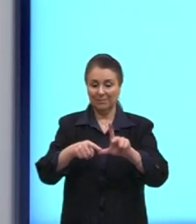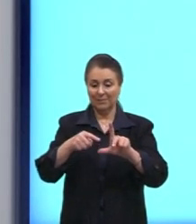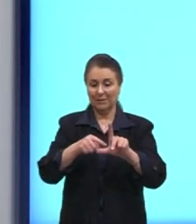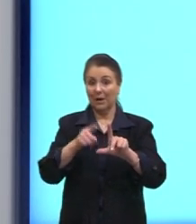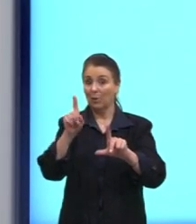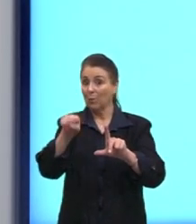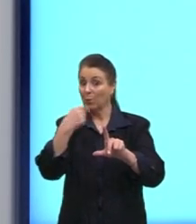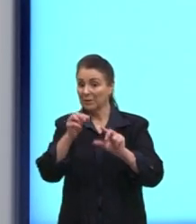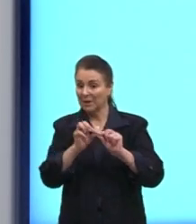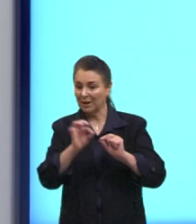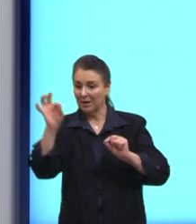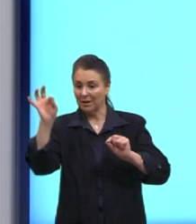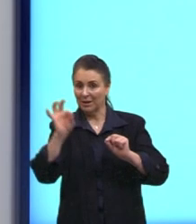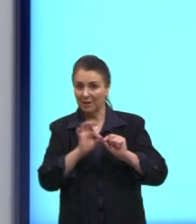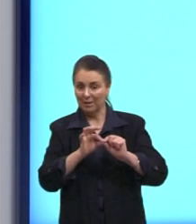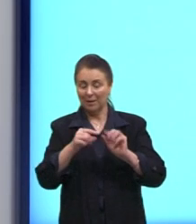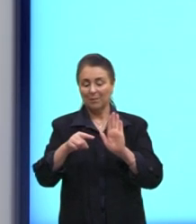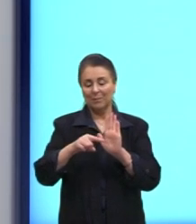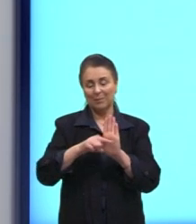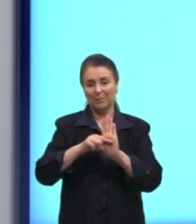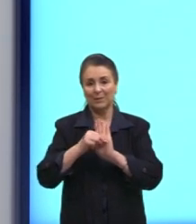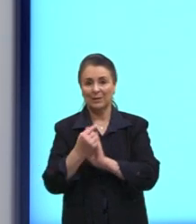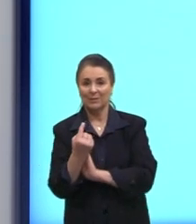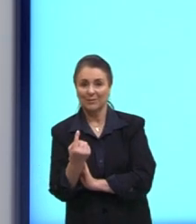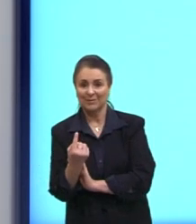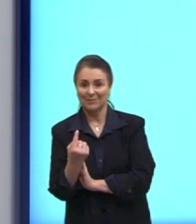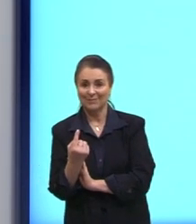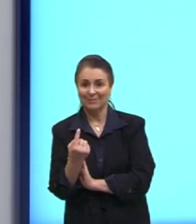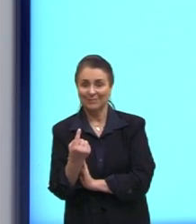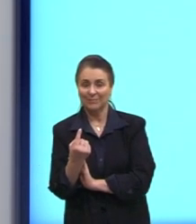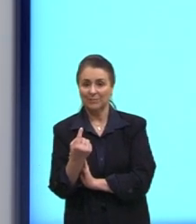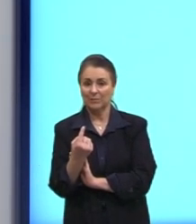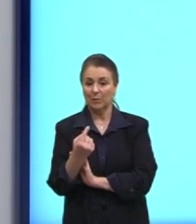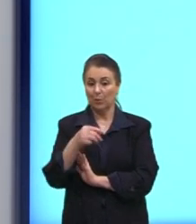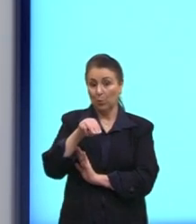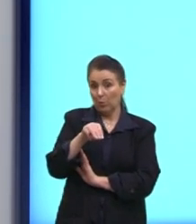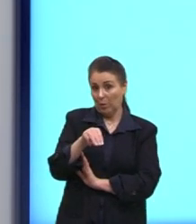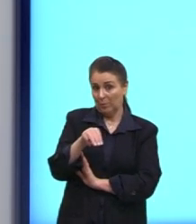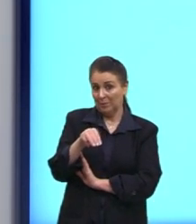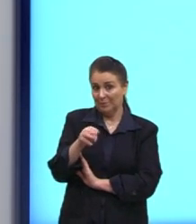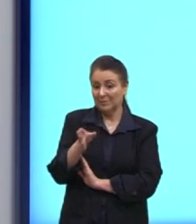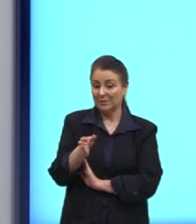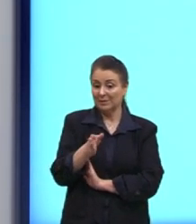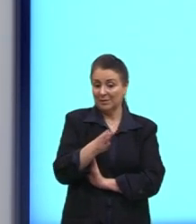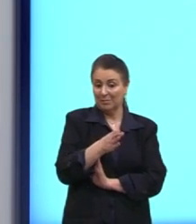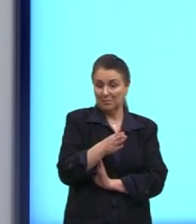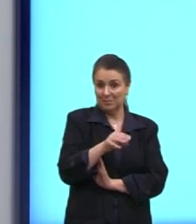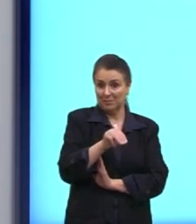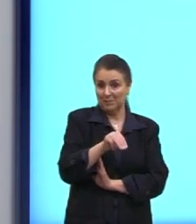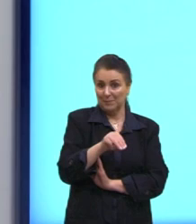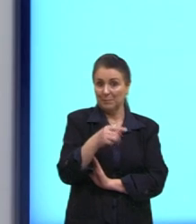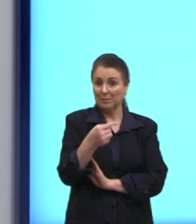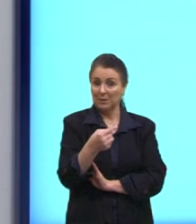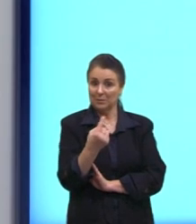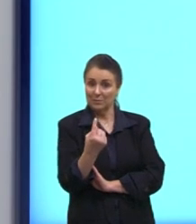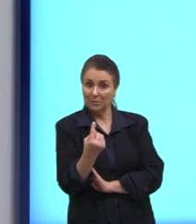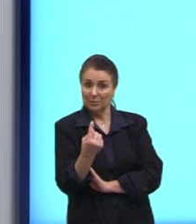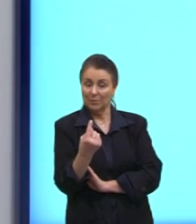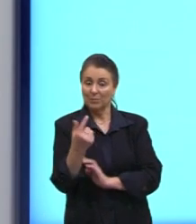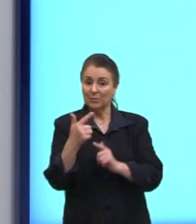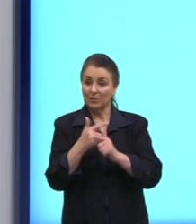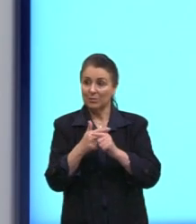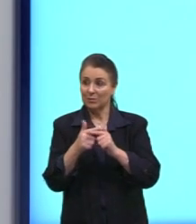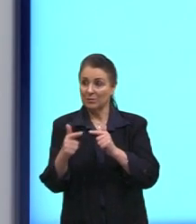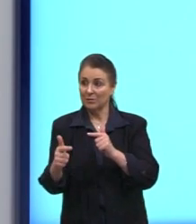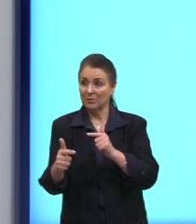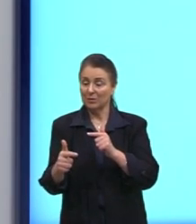é igual a menos 1. eu vou isolar o m aqui então então o m seria menos 1 dividido